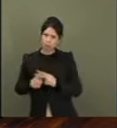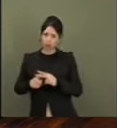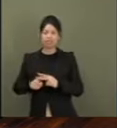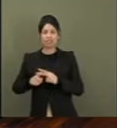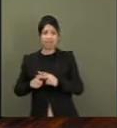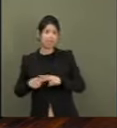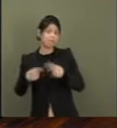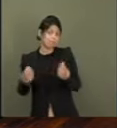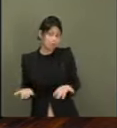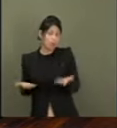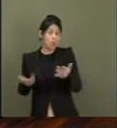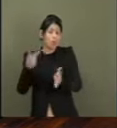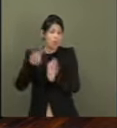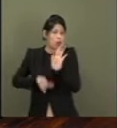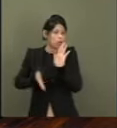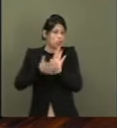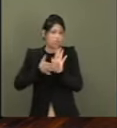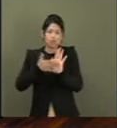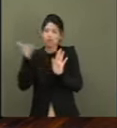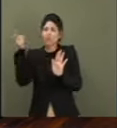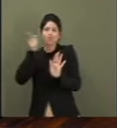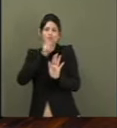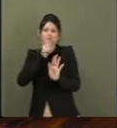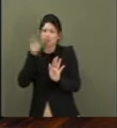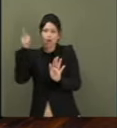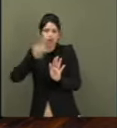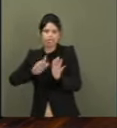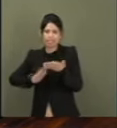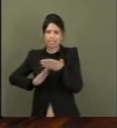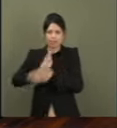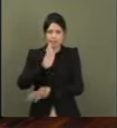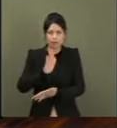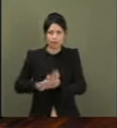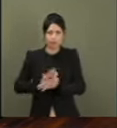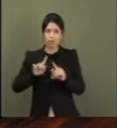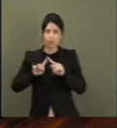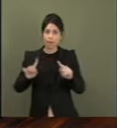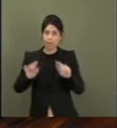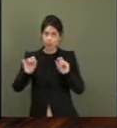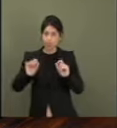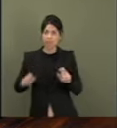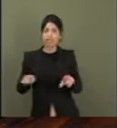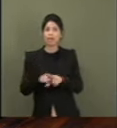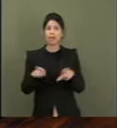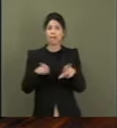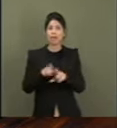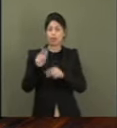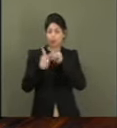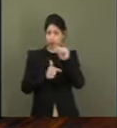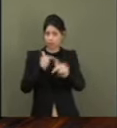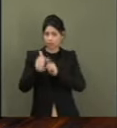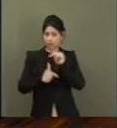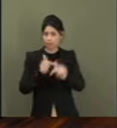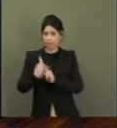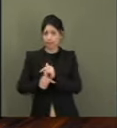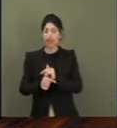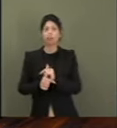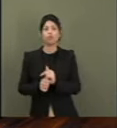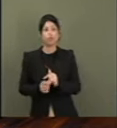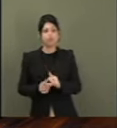o projeto nunca era sancionado. Quero lembrar também do brilhante trabalho feito, na ocasião,